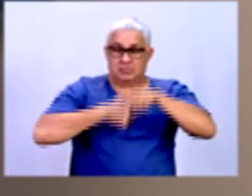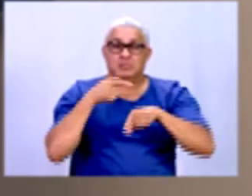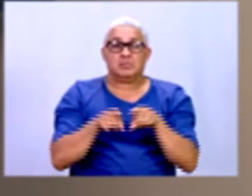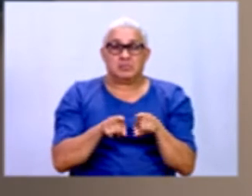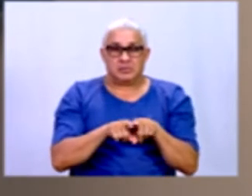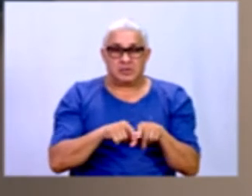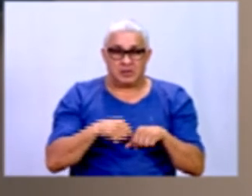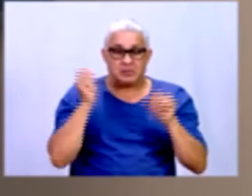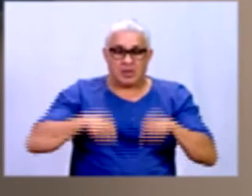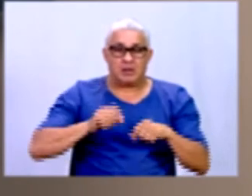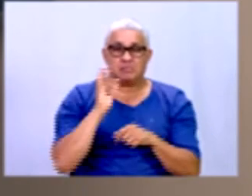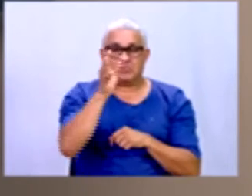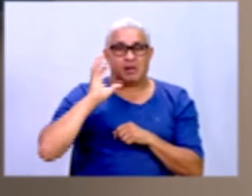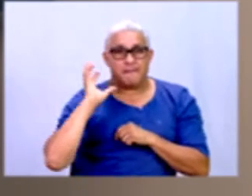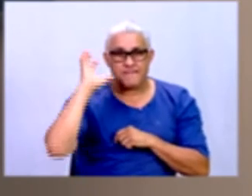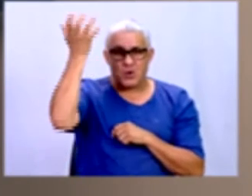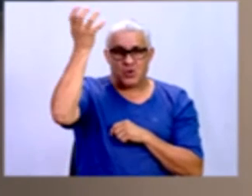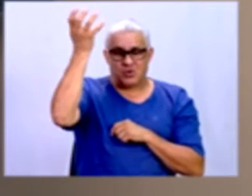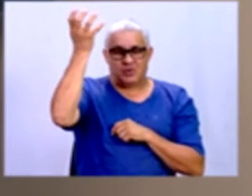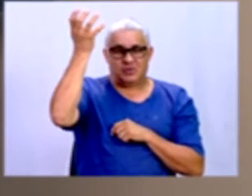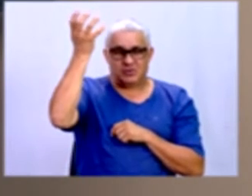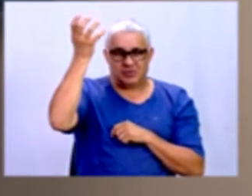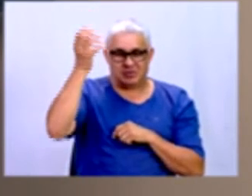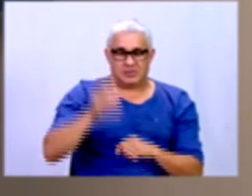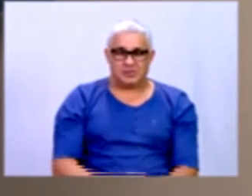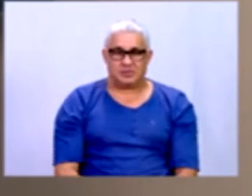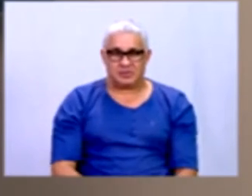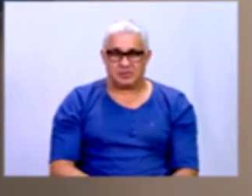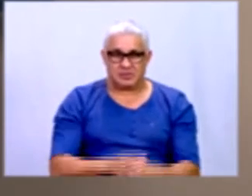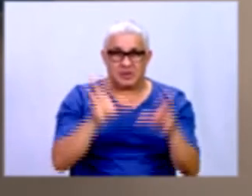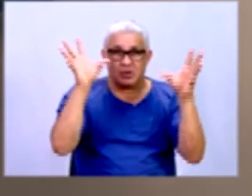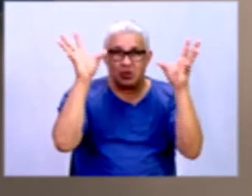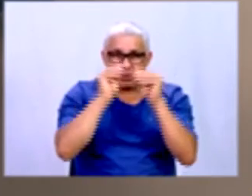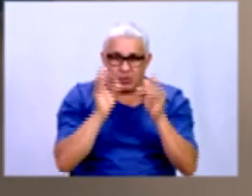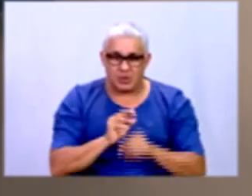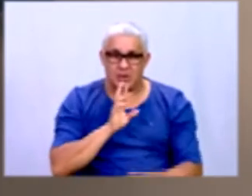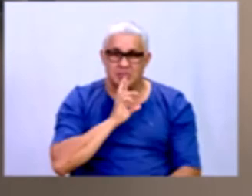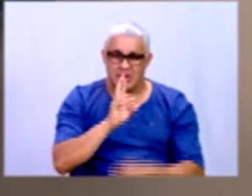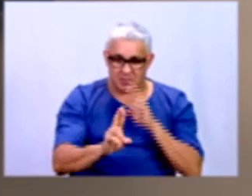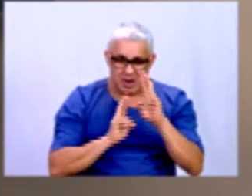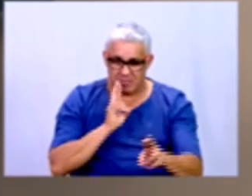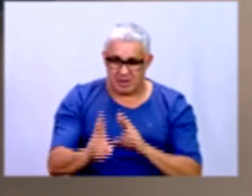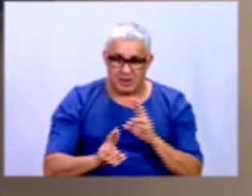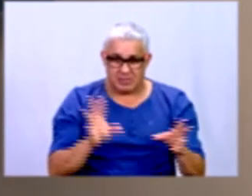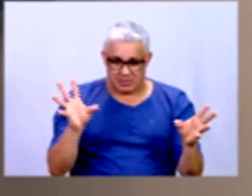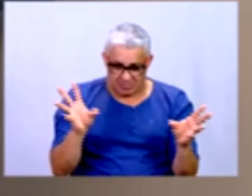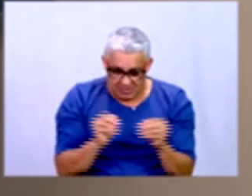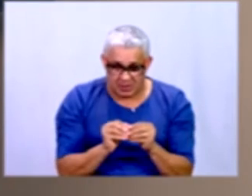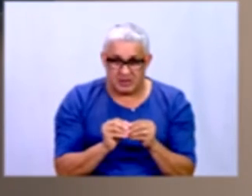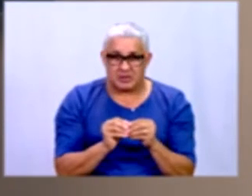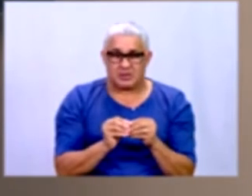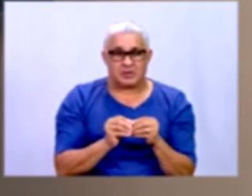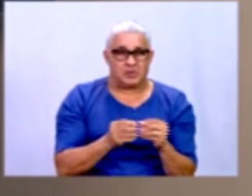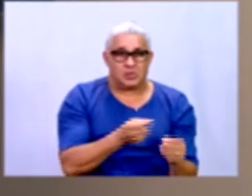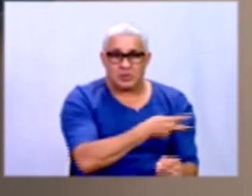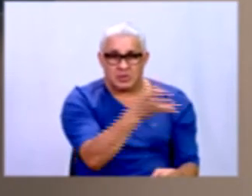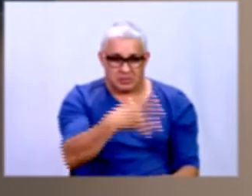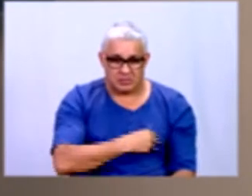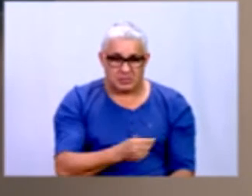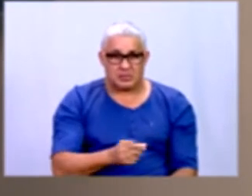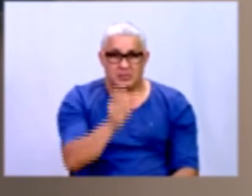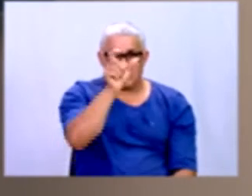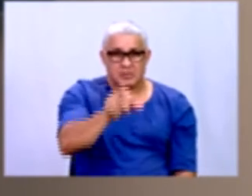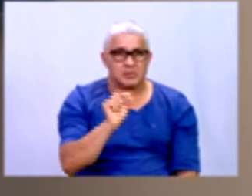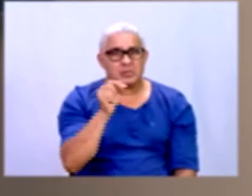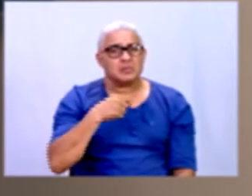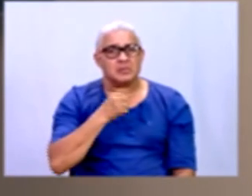poder tomar decisões em cima dessas respostas, né? Porque, se eu tiver lá essas respostas pela quantidade de filhos dos meus clientes, o que eu vou